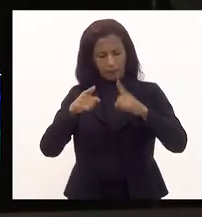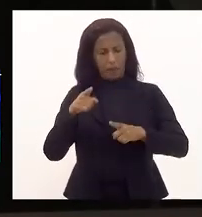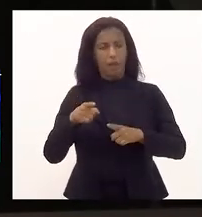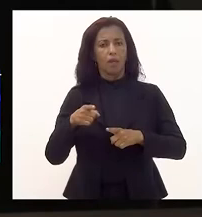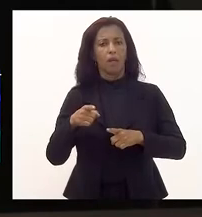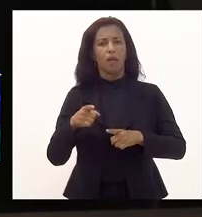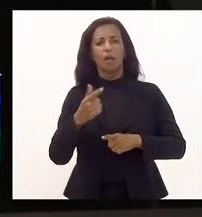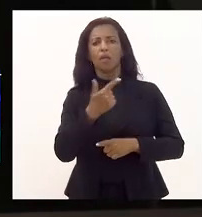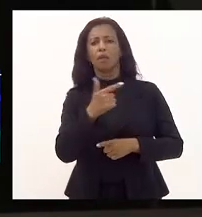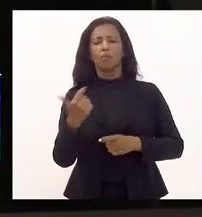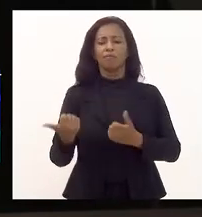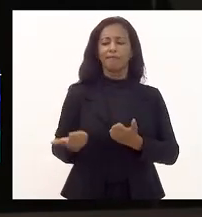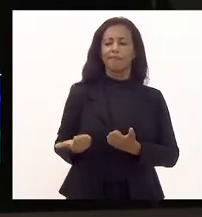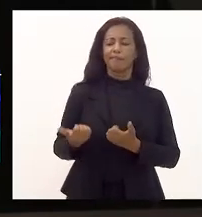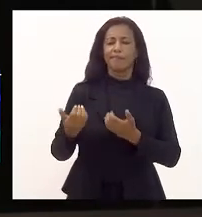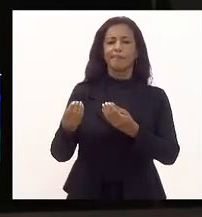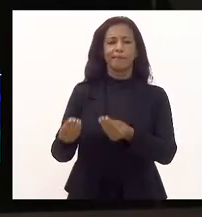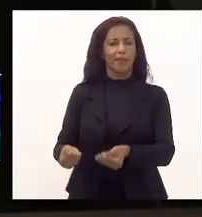têm dado